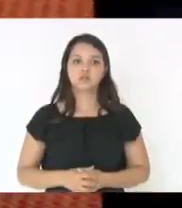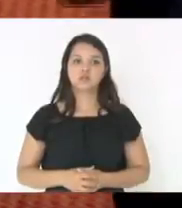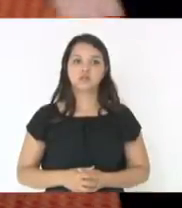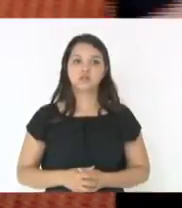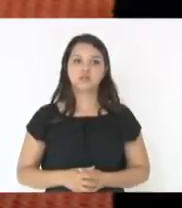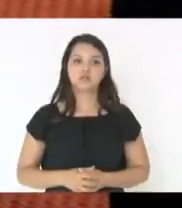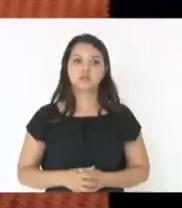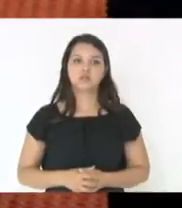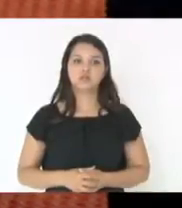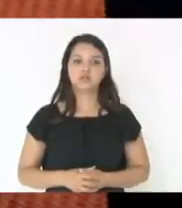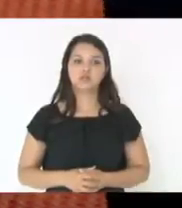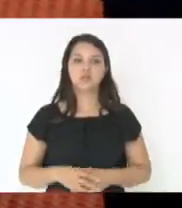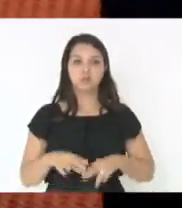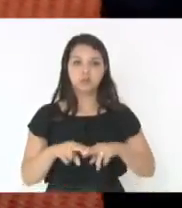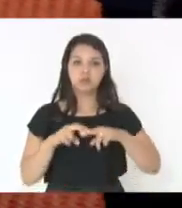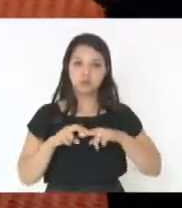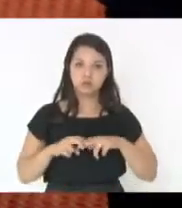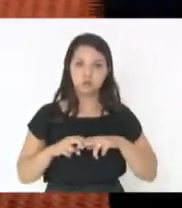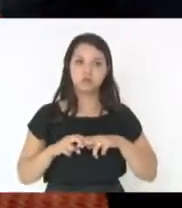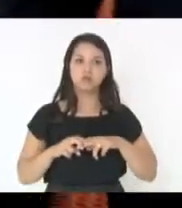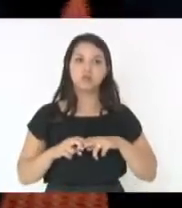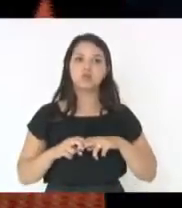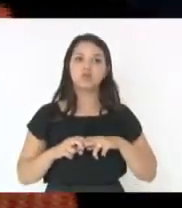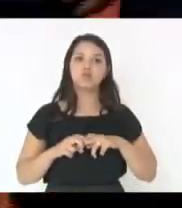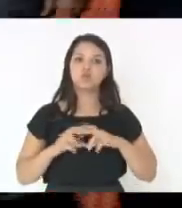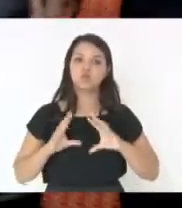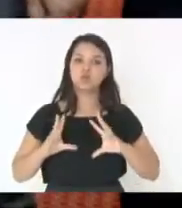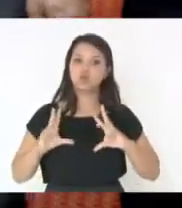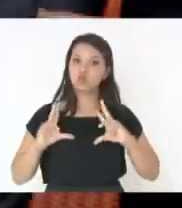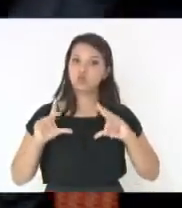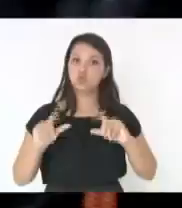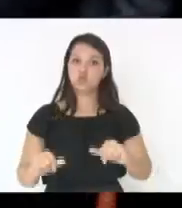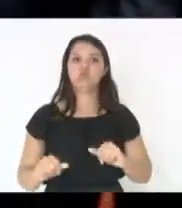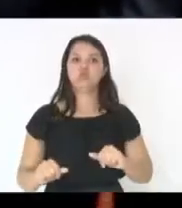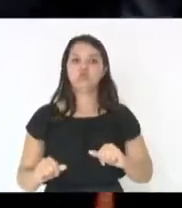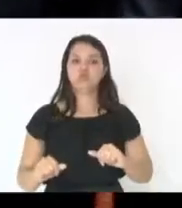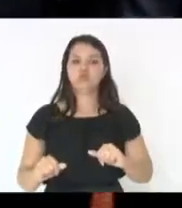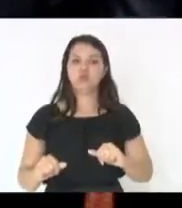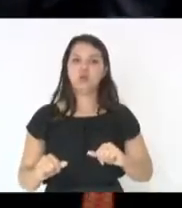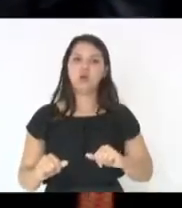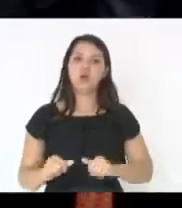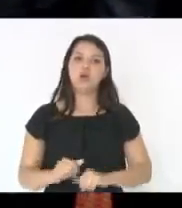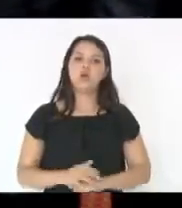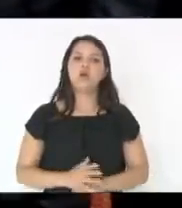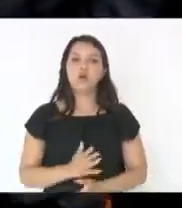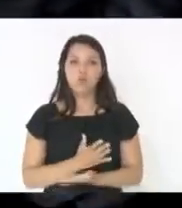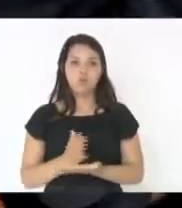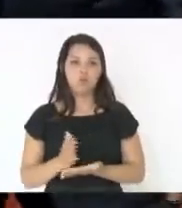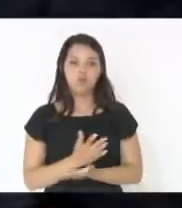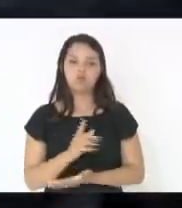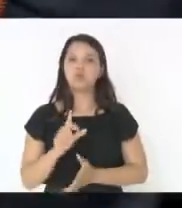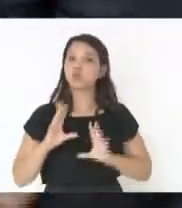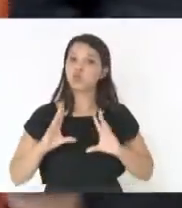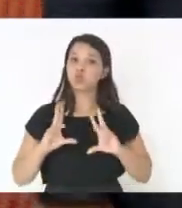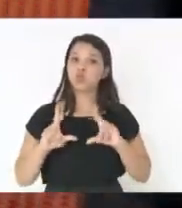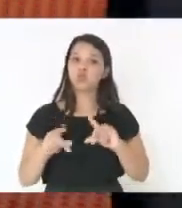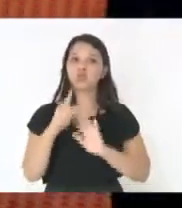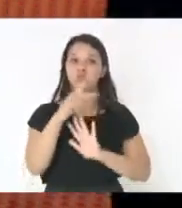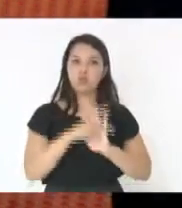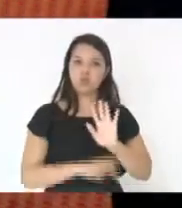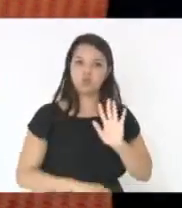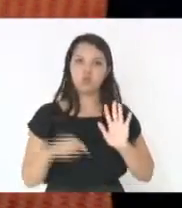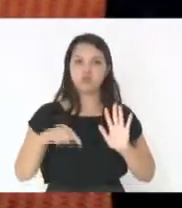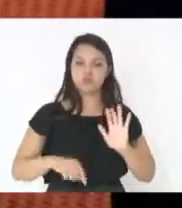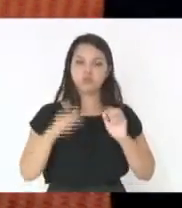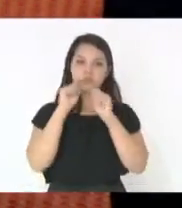e por isso é que todos, sem exceção, todos os projetos que passam por essa casa e que